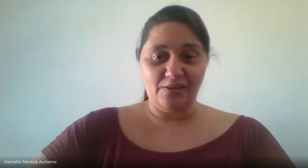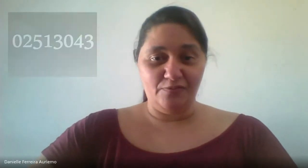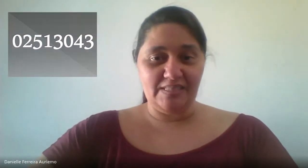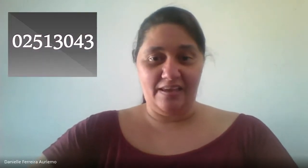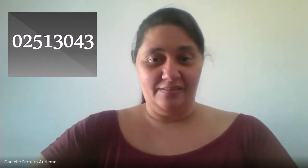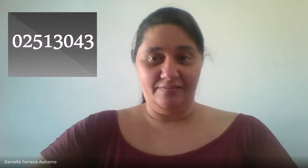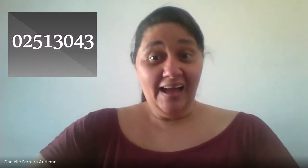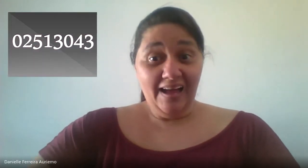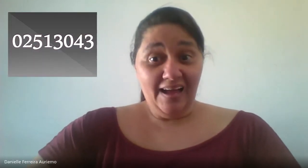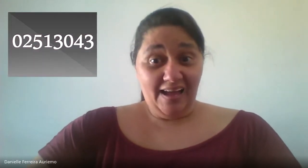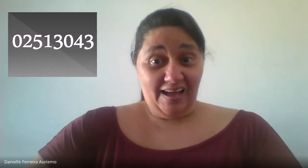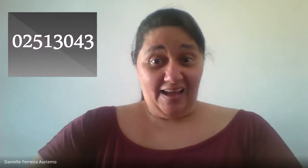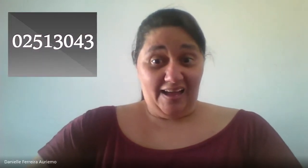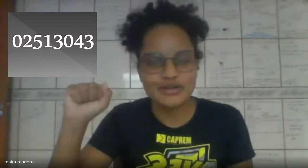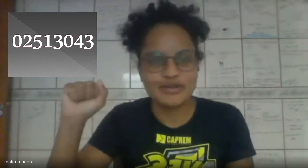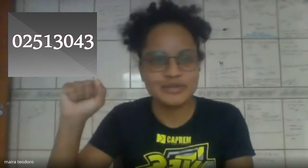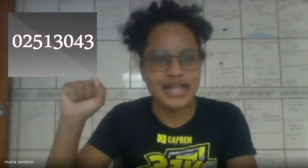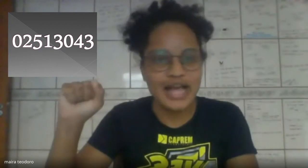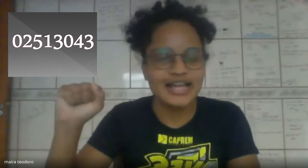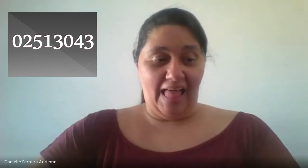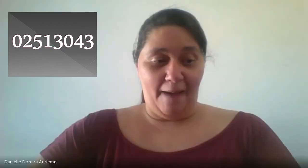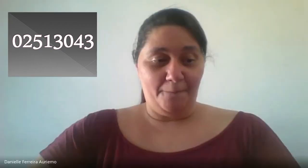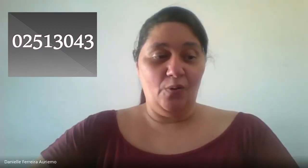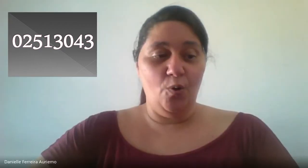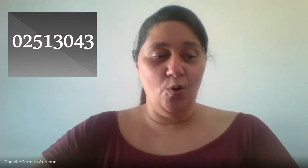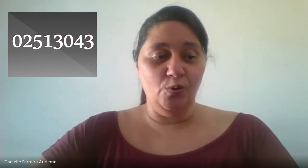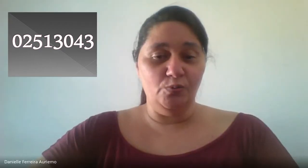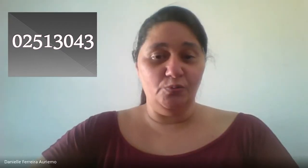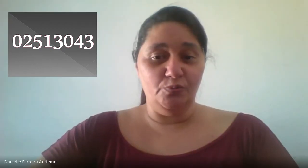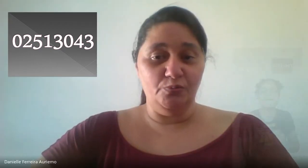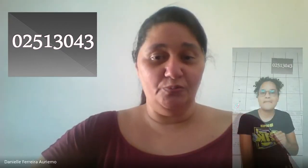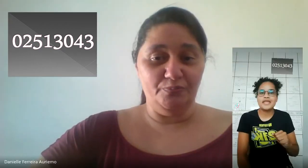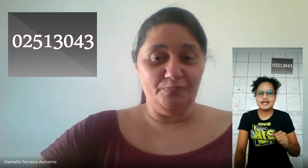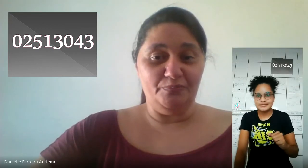vou começar com você! Vamos lá! Vamos lá! Um,